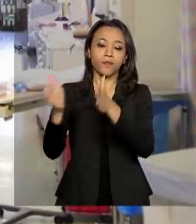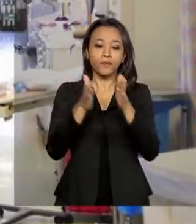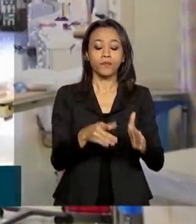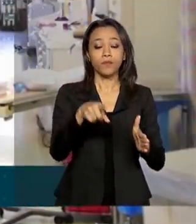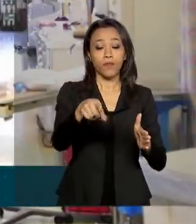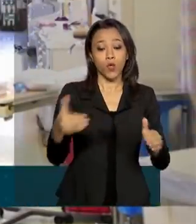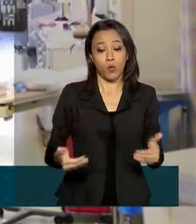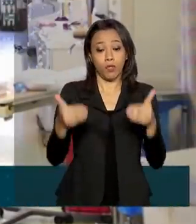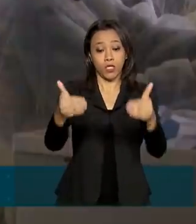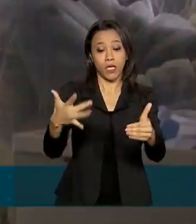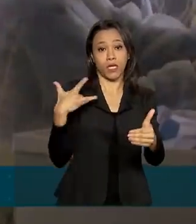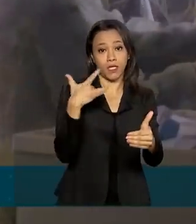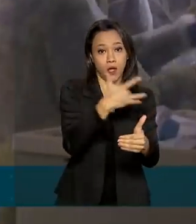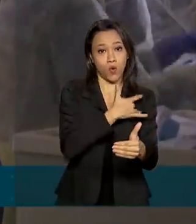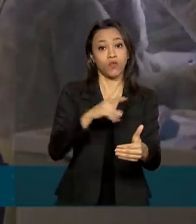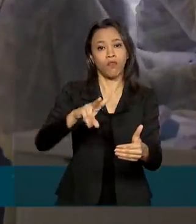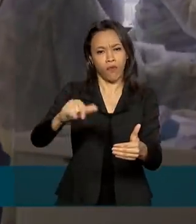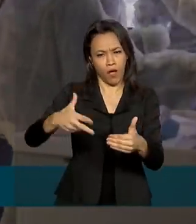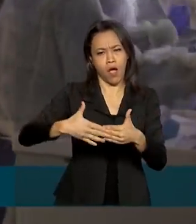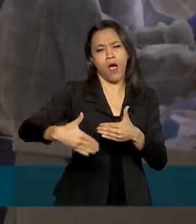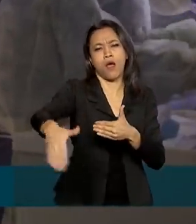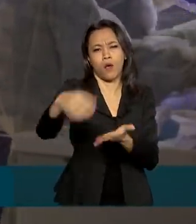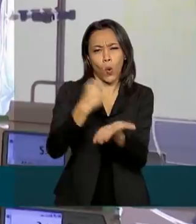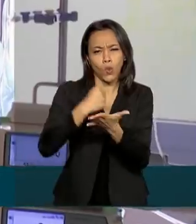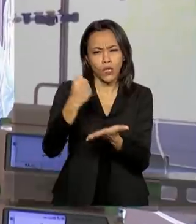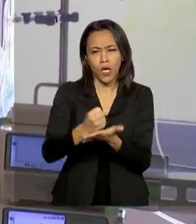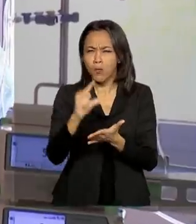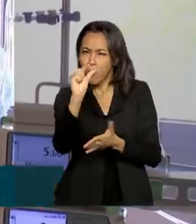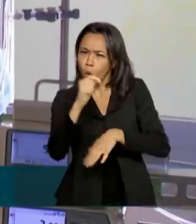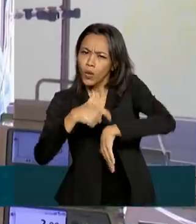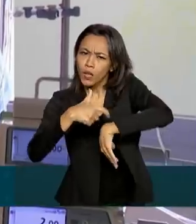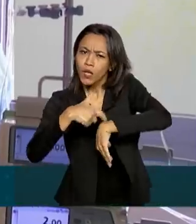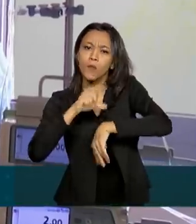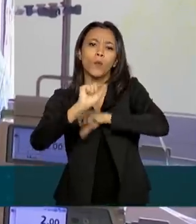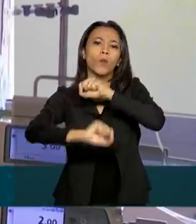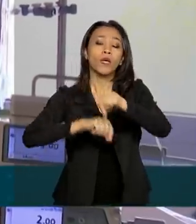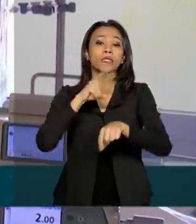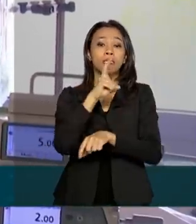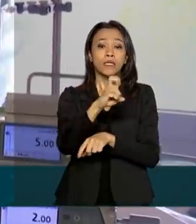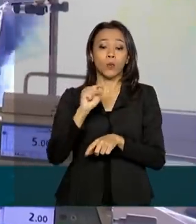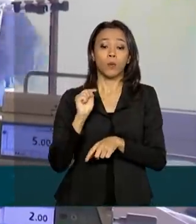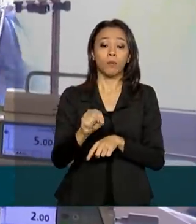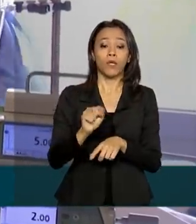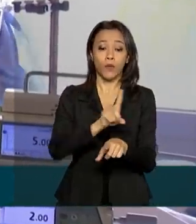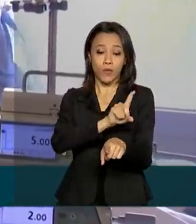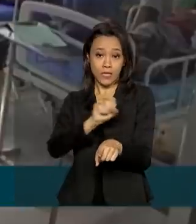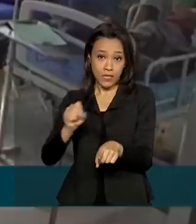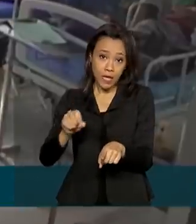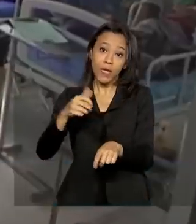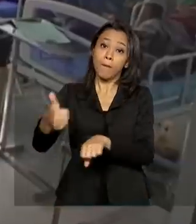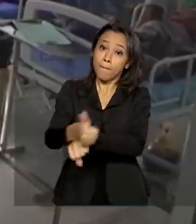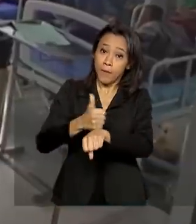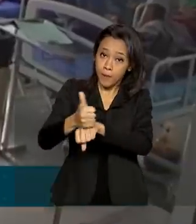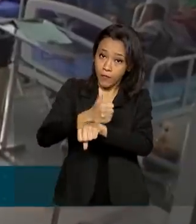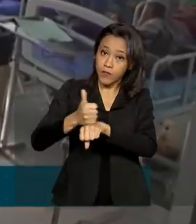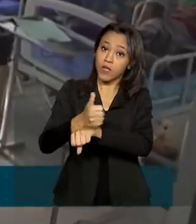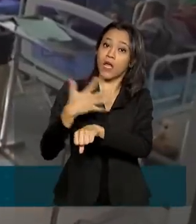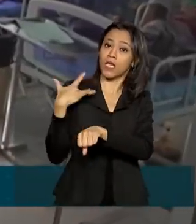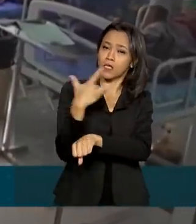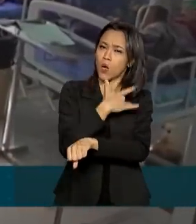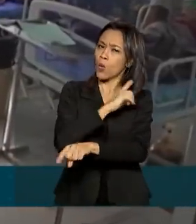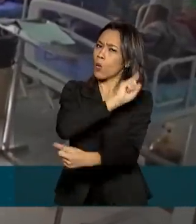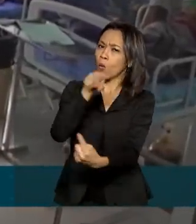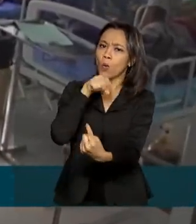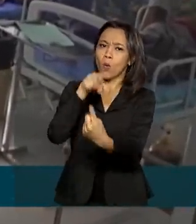Ministério da Saúde, serão contratados temporariamente cerca de 5.100 profissionais de saúde para ajudar no